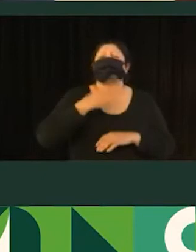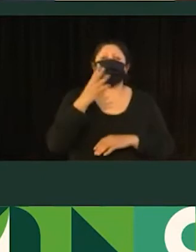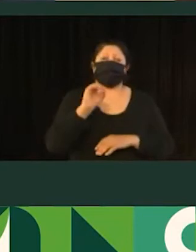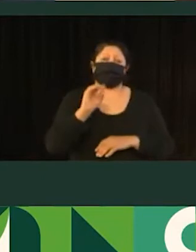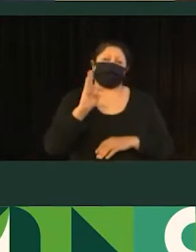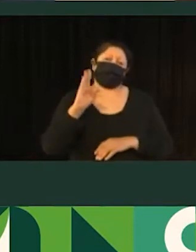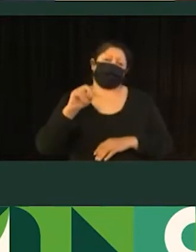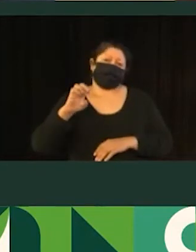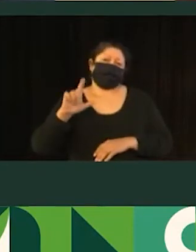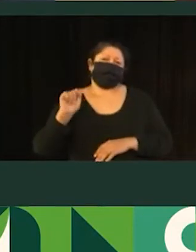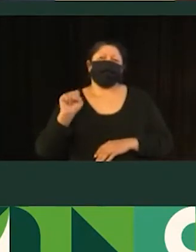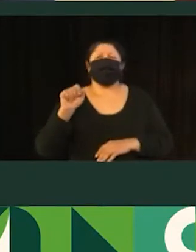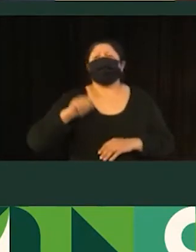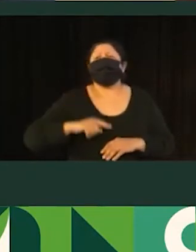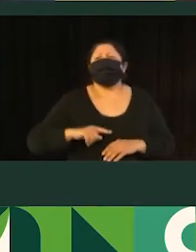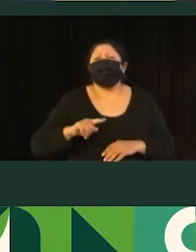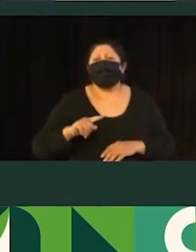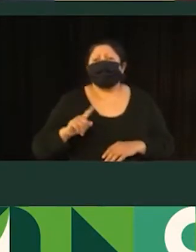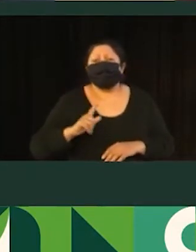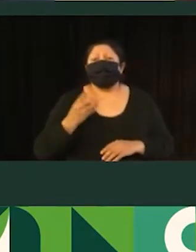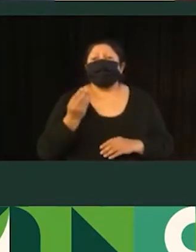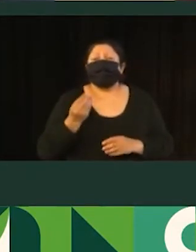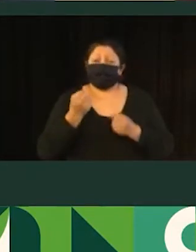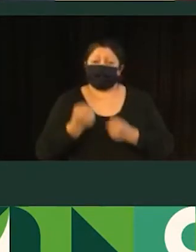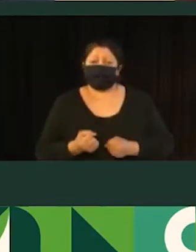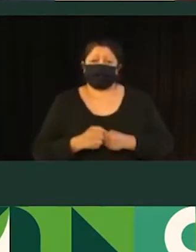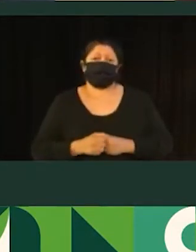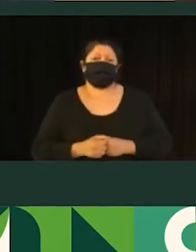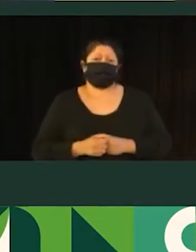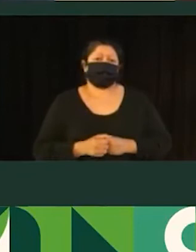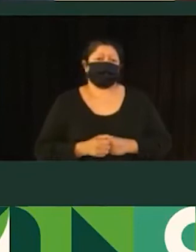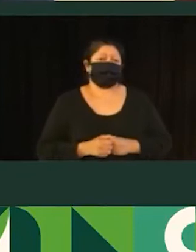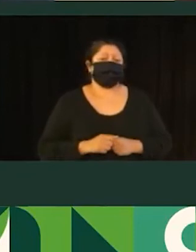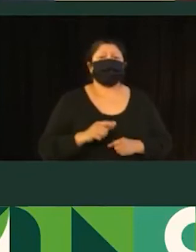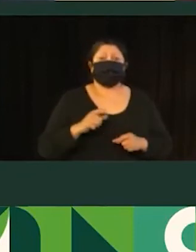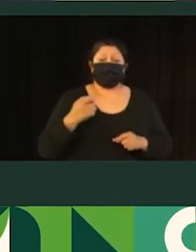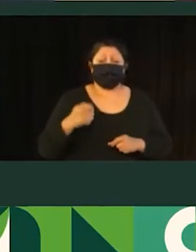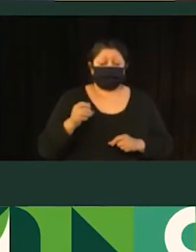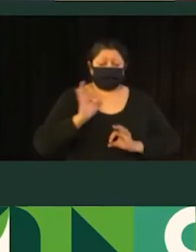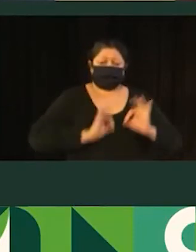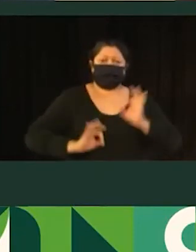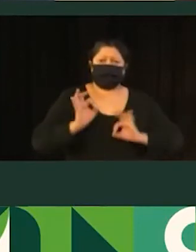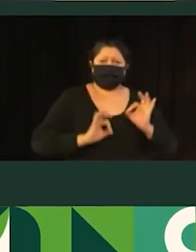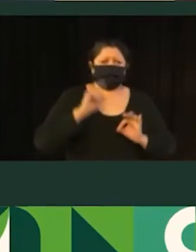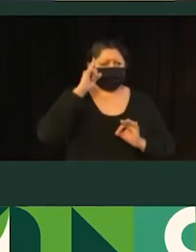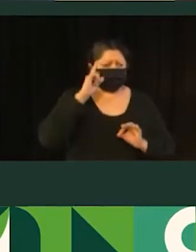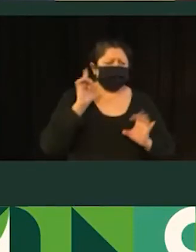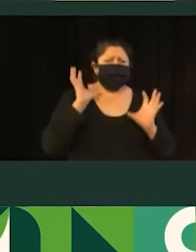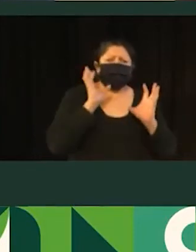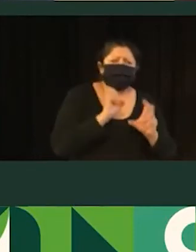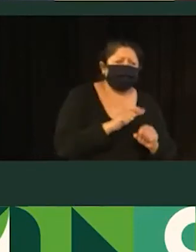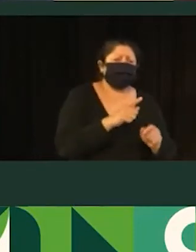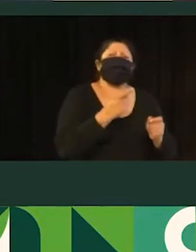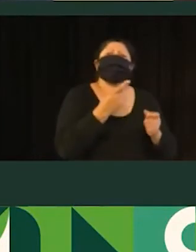% de veículos ainda maiores, os chamados bitrem. Então, isso requer que a gente tenha um planejamento nessa área externa capaz de suportar